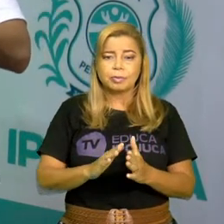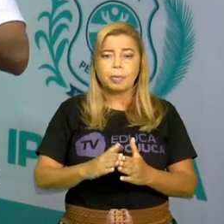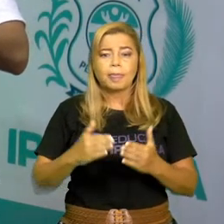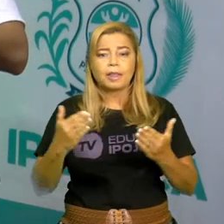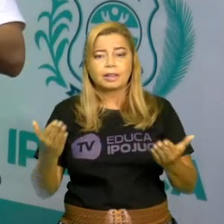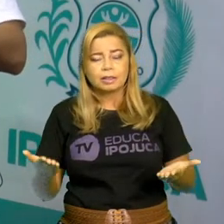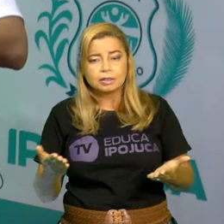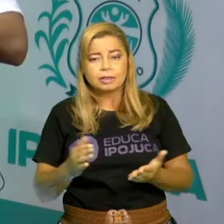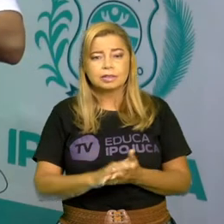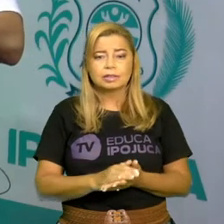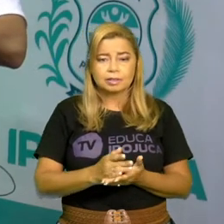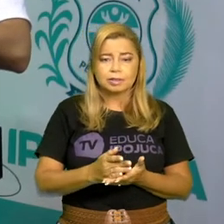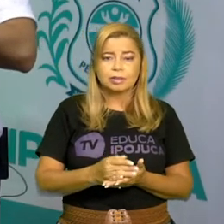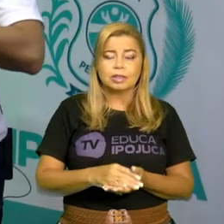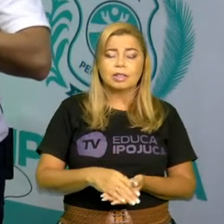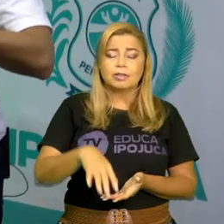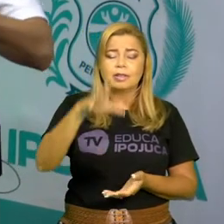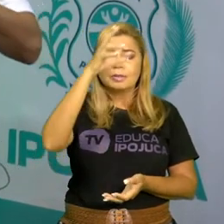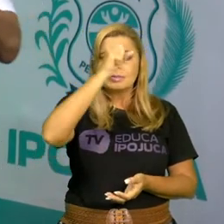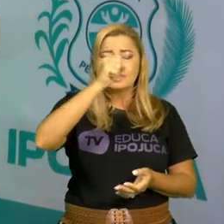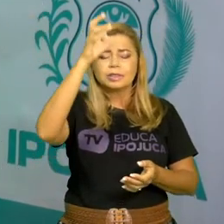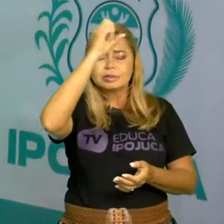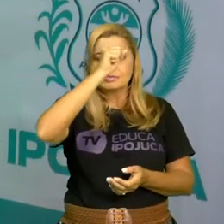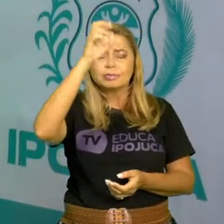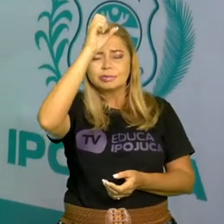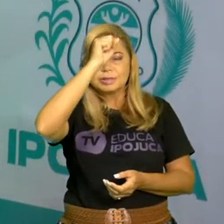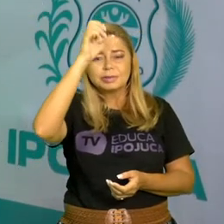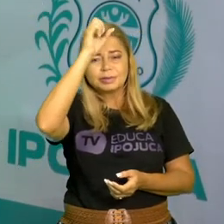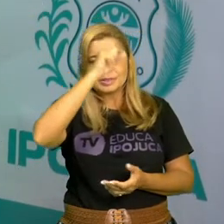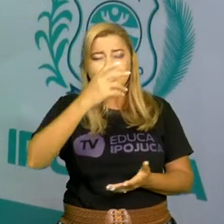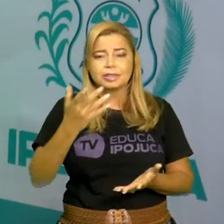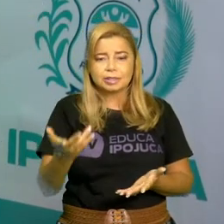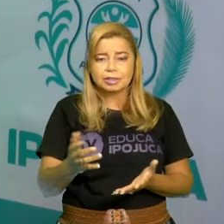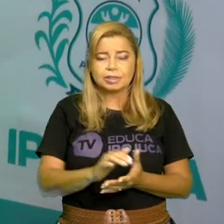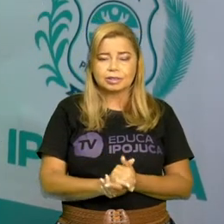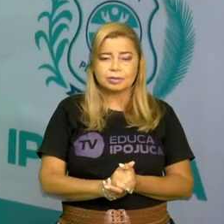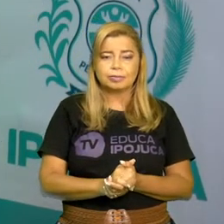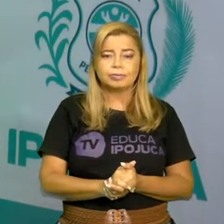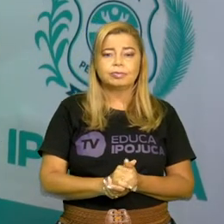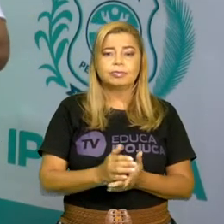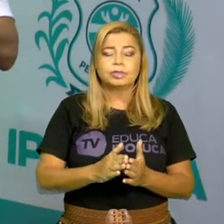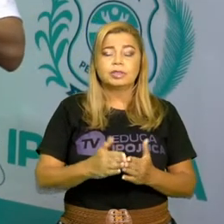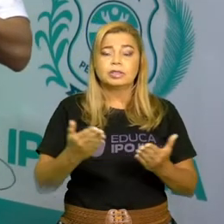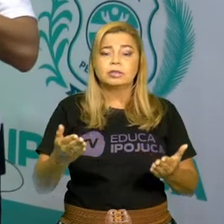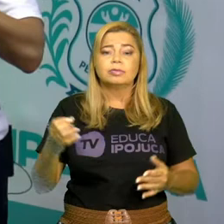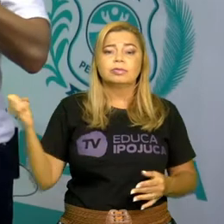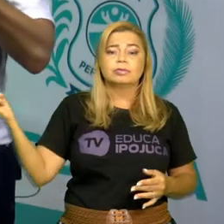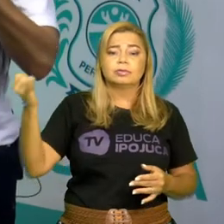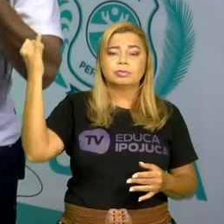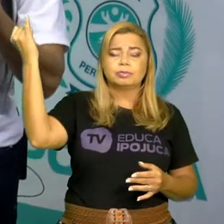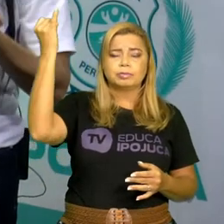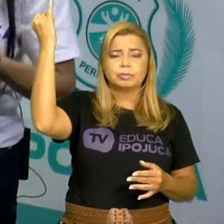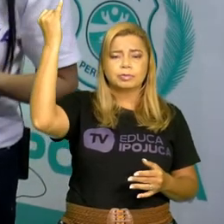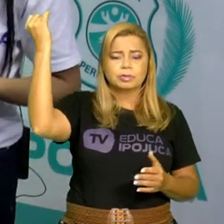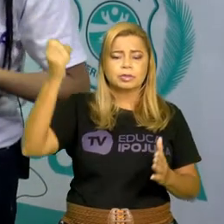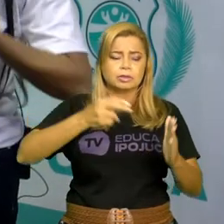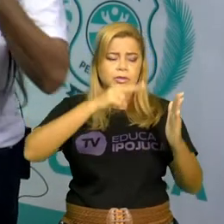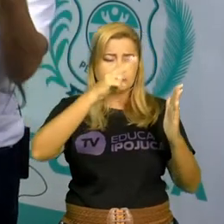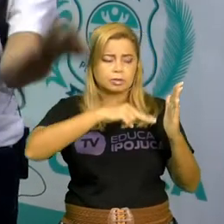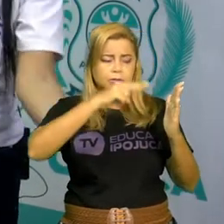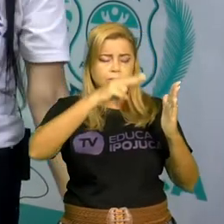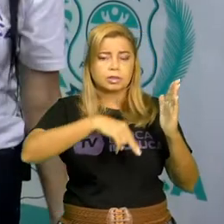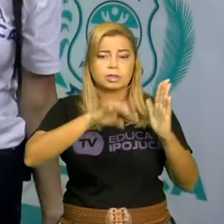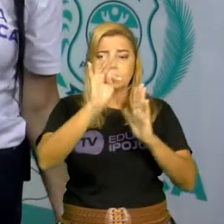aumentando. Então é importante que a gente, quando estiver lendo um texto, a gente vá prestando atenção